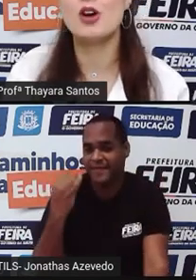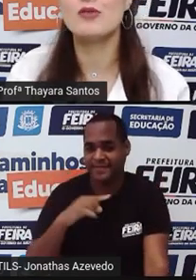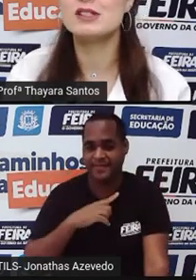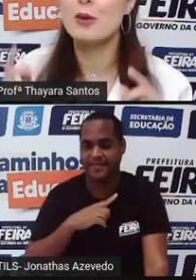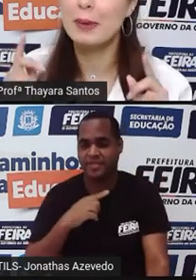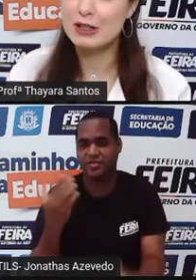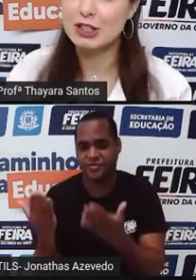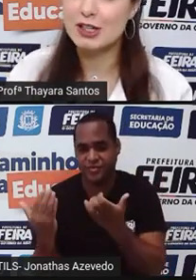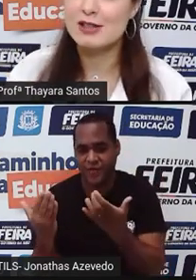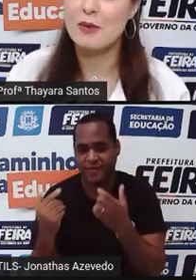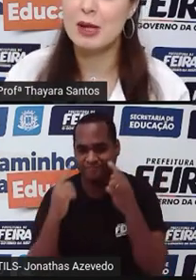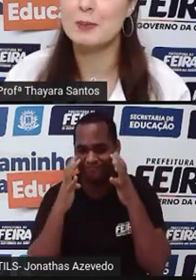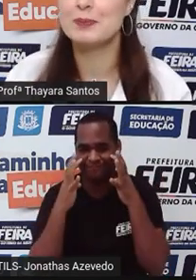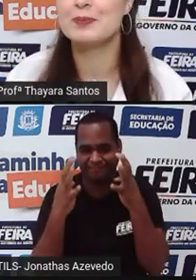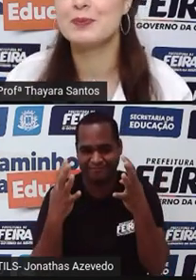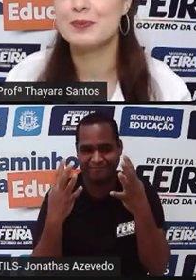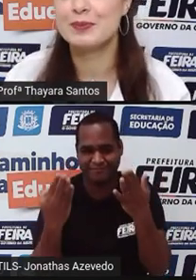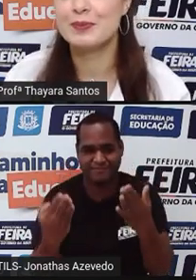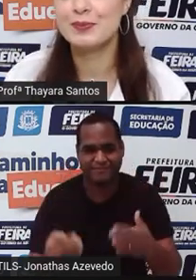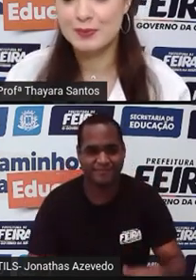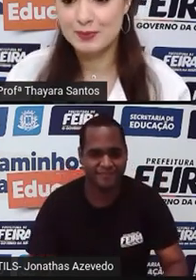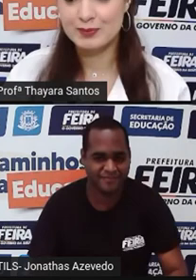entre os jovens. Então, preste atenção aí.